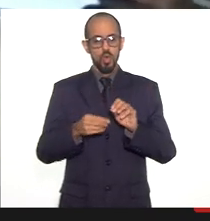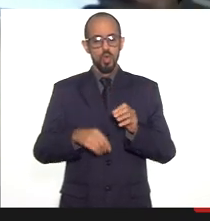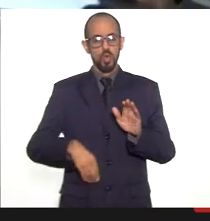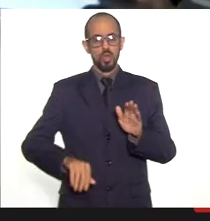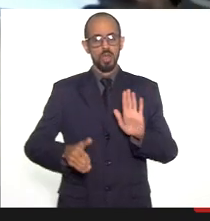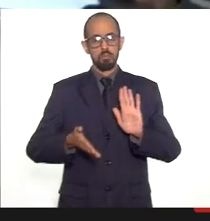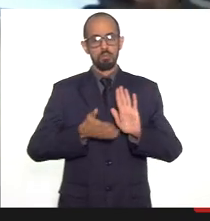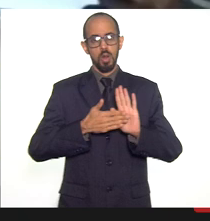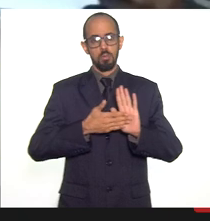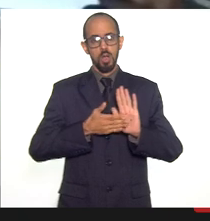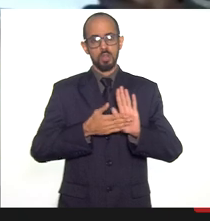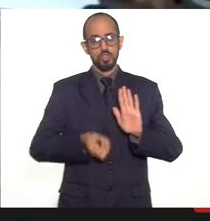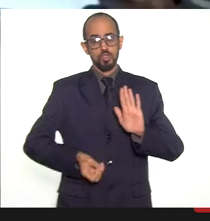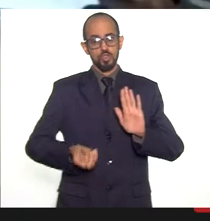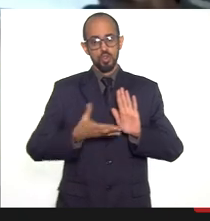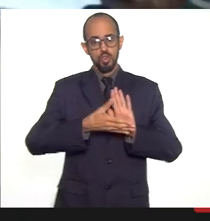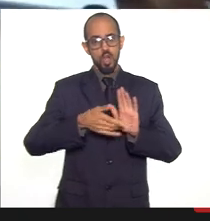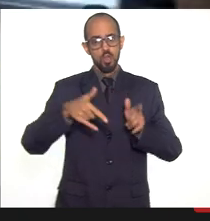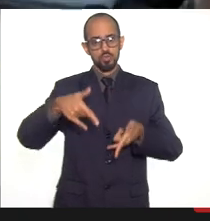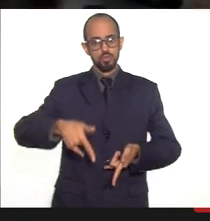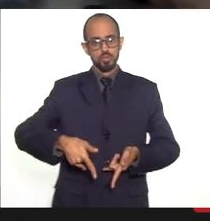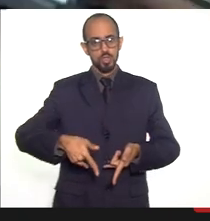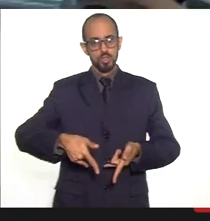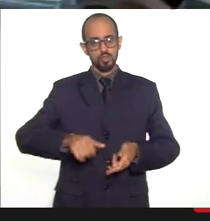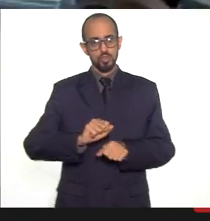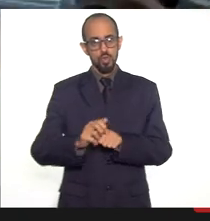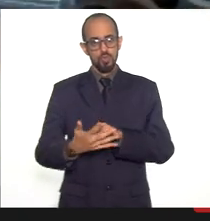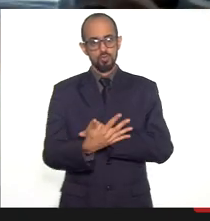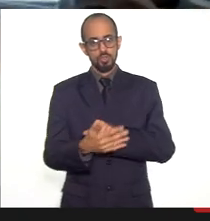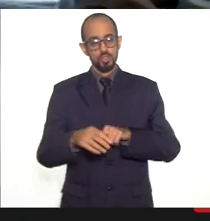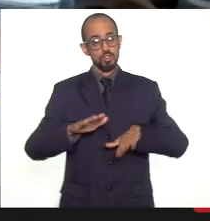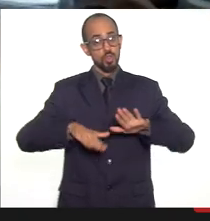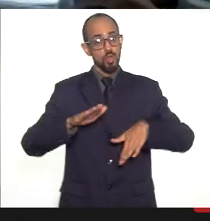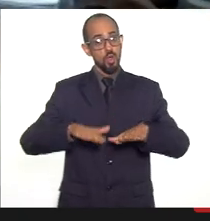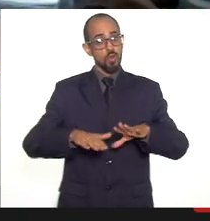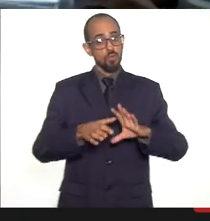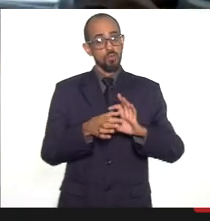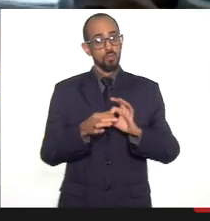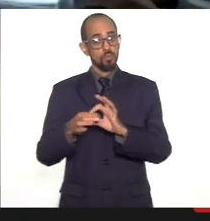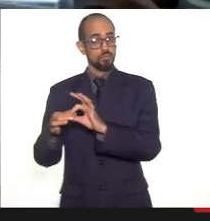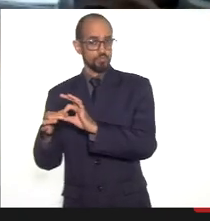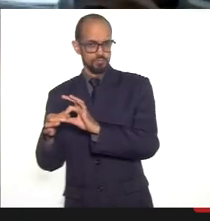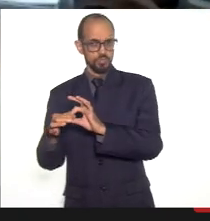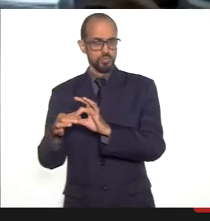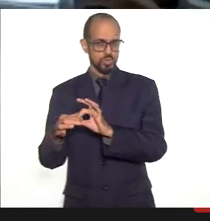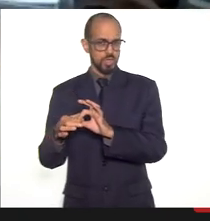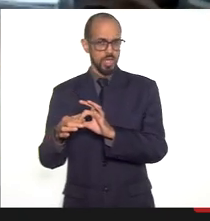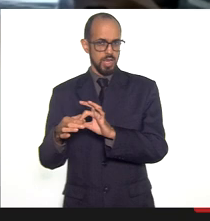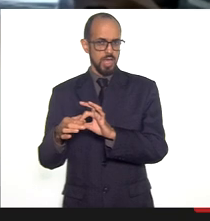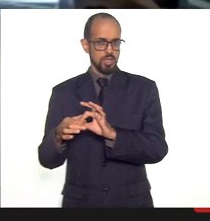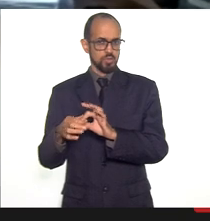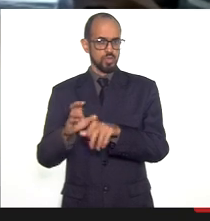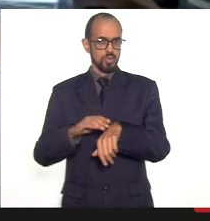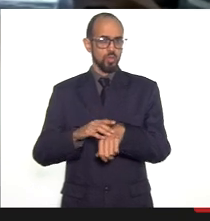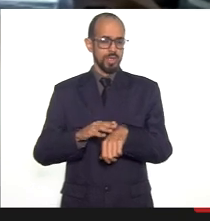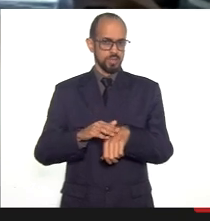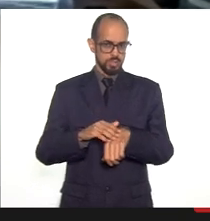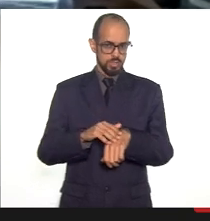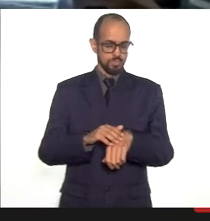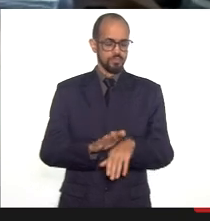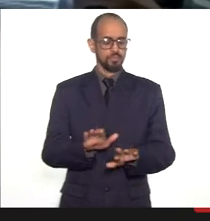de novos leitos de Covid de acordo com diferentes cenários epidemiológicos. Então, esse plano está fechado,